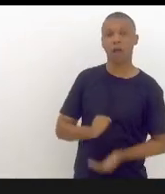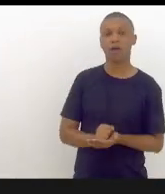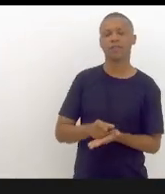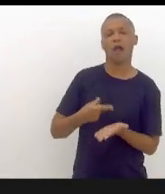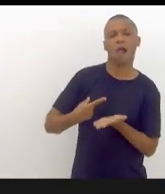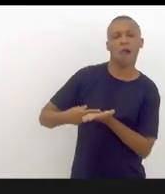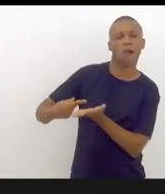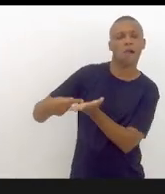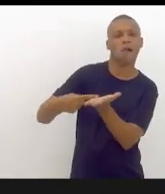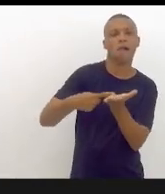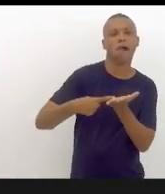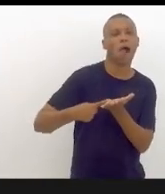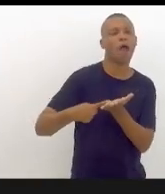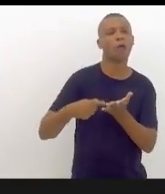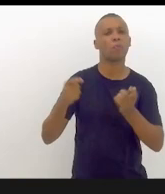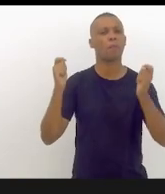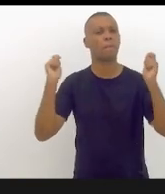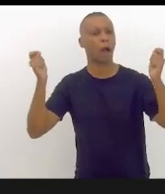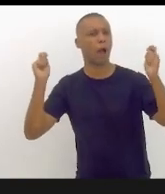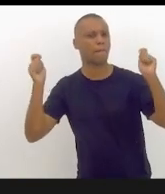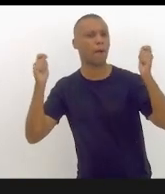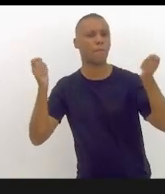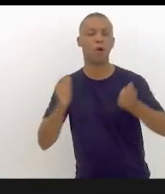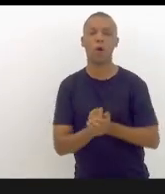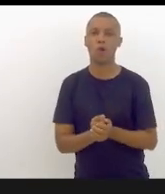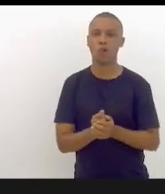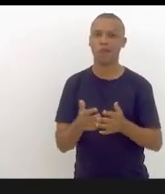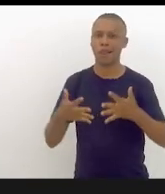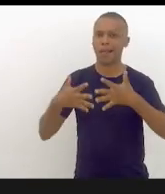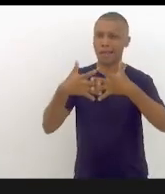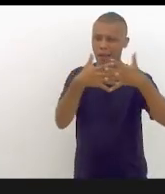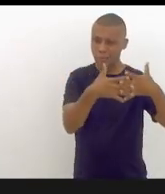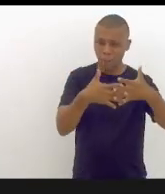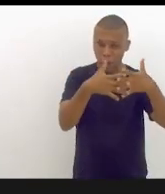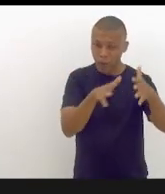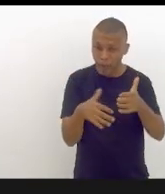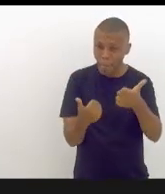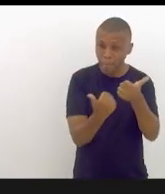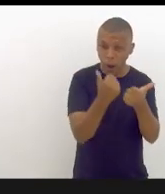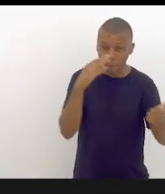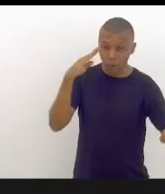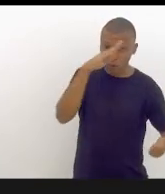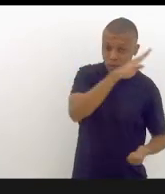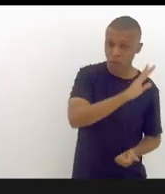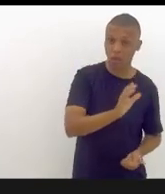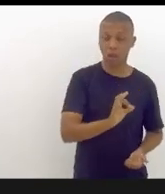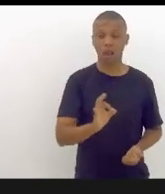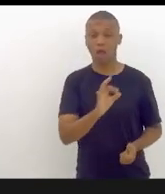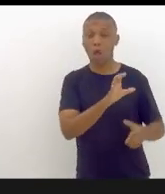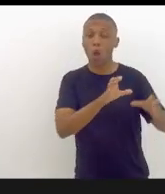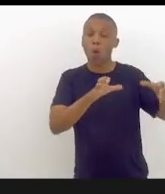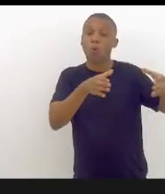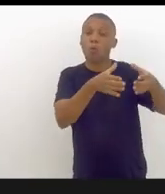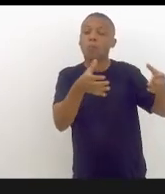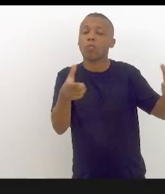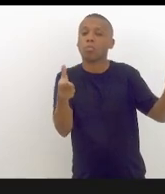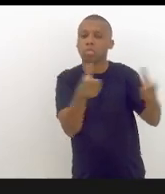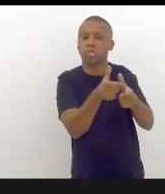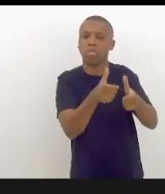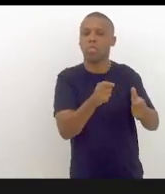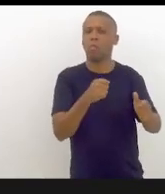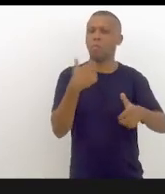manifestações. Eu não digo nem caminhoneiros bolsonaristas, é um grupelho. São os desordeiros